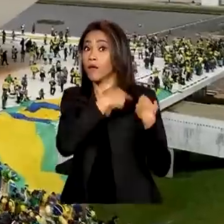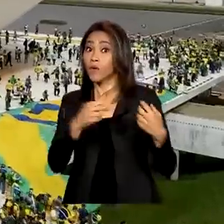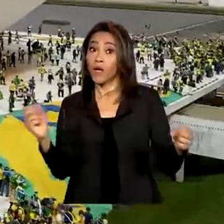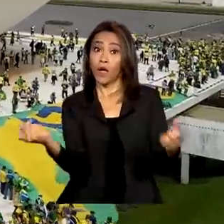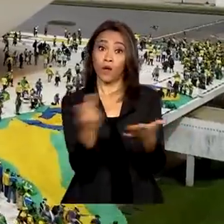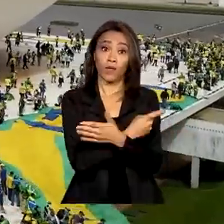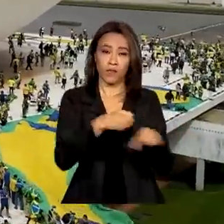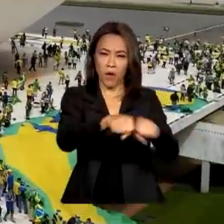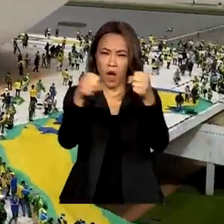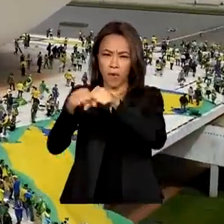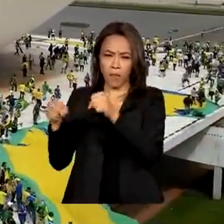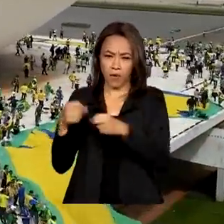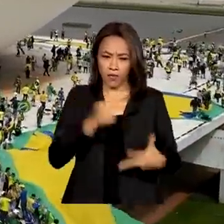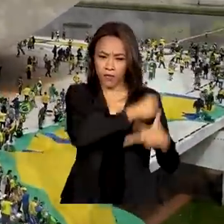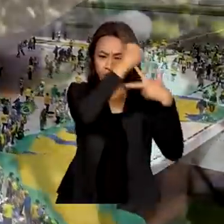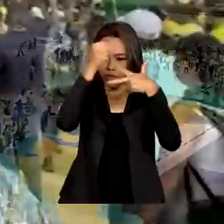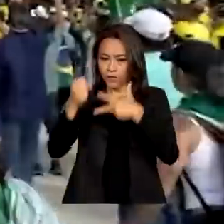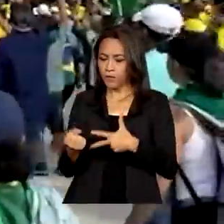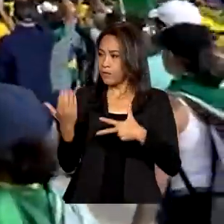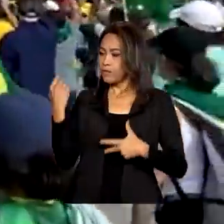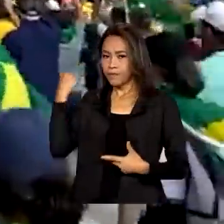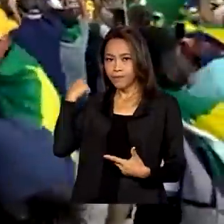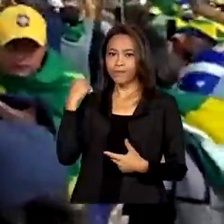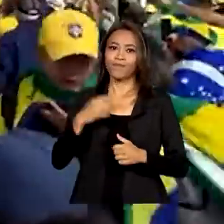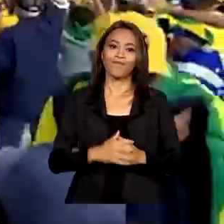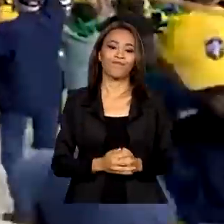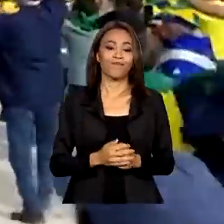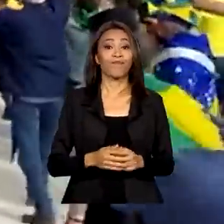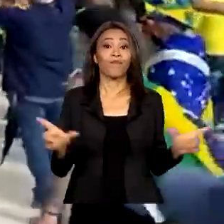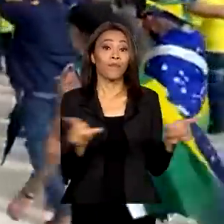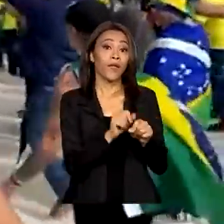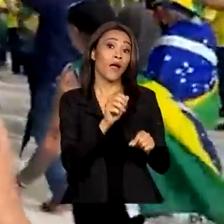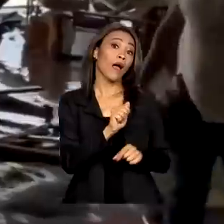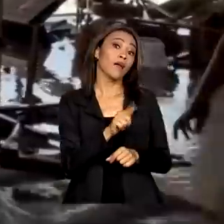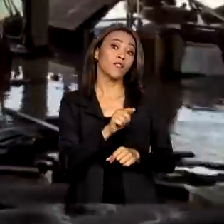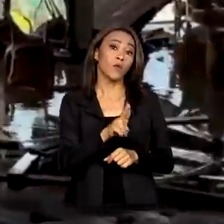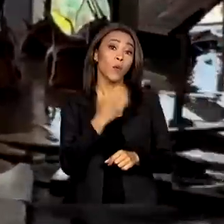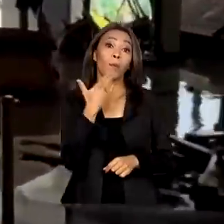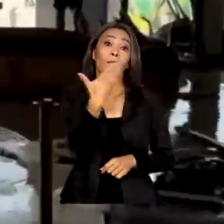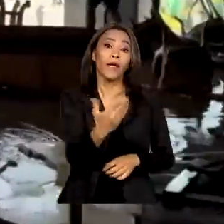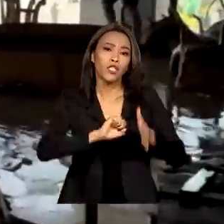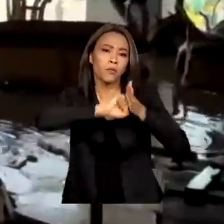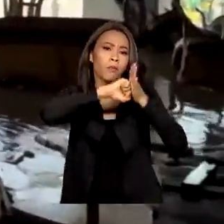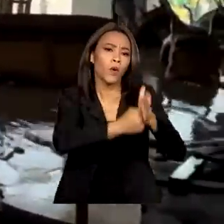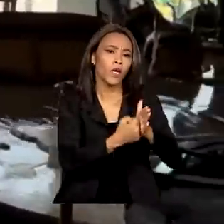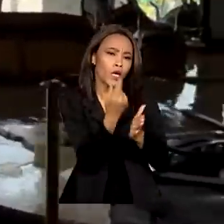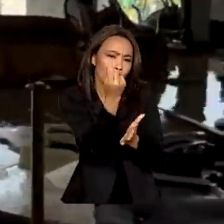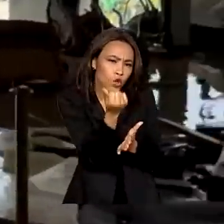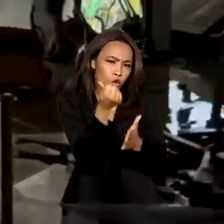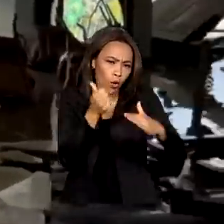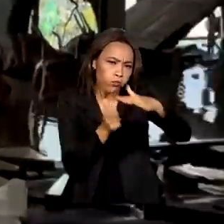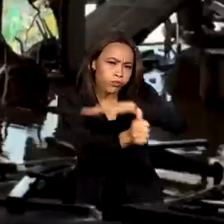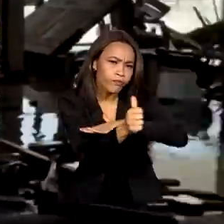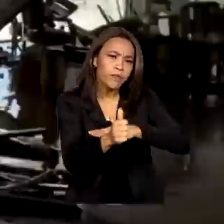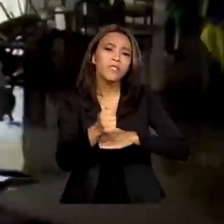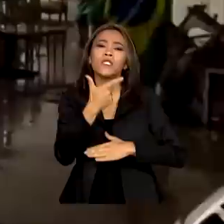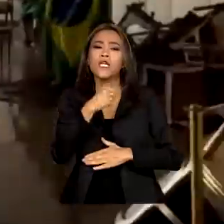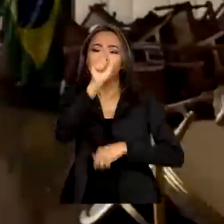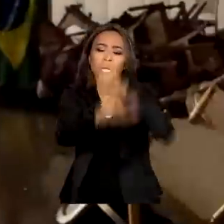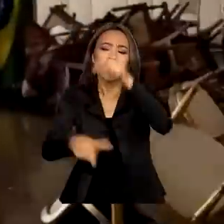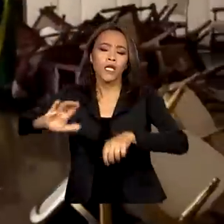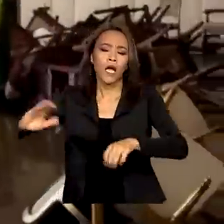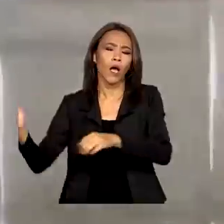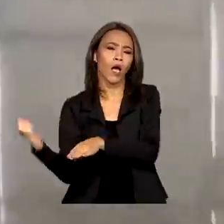às sedes dos três poderes. A AGU pede que bloqueio de bens de financiadores dos atos golpistas